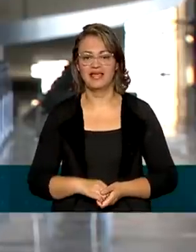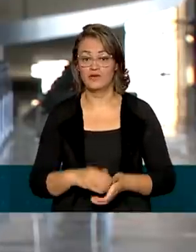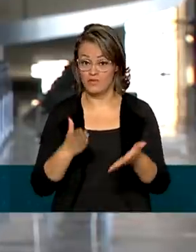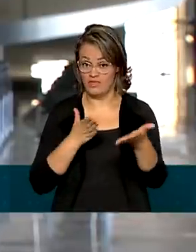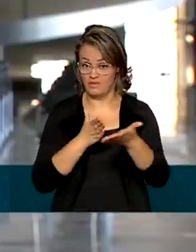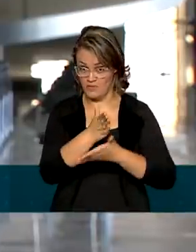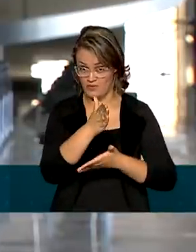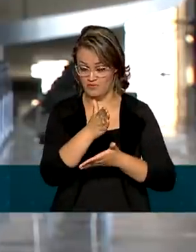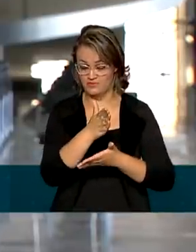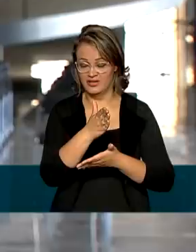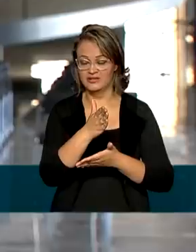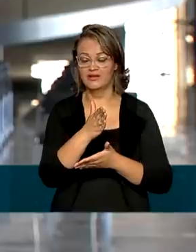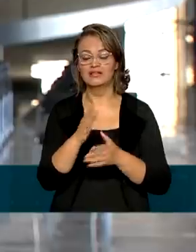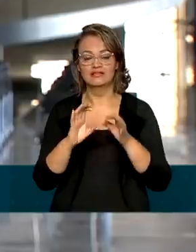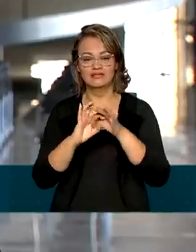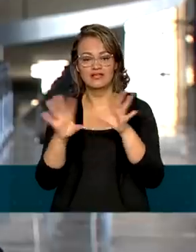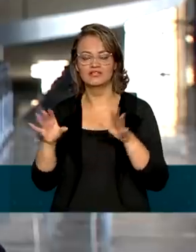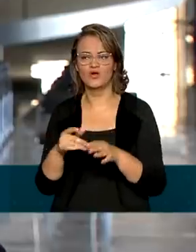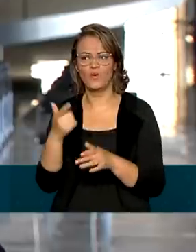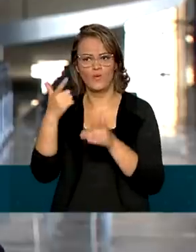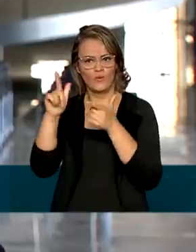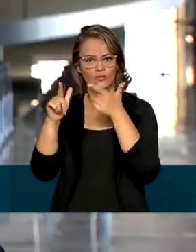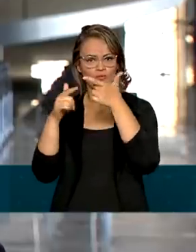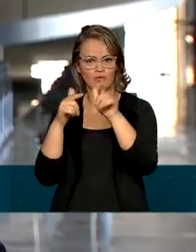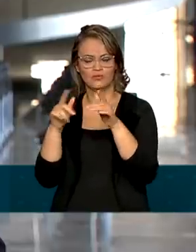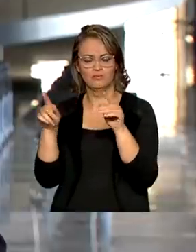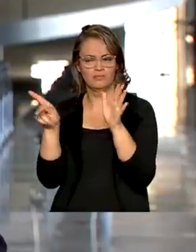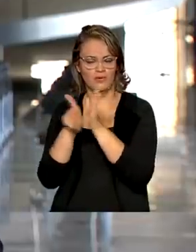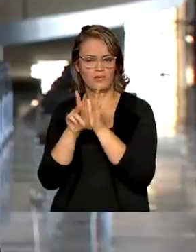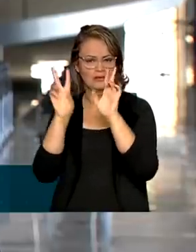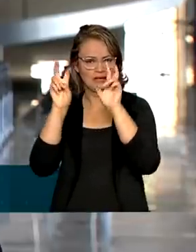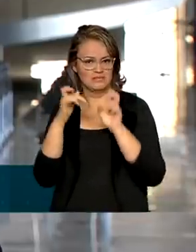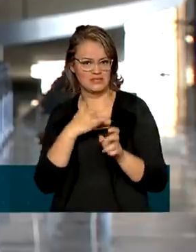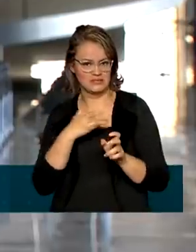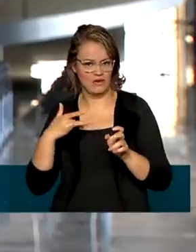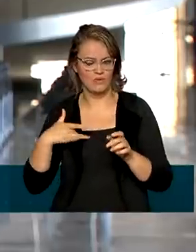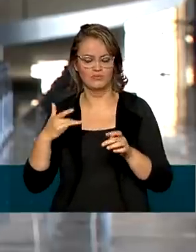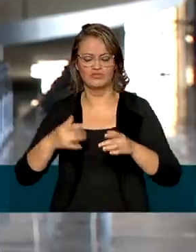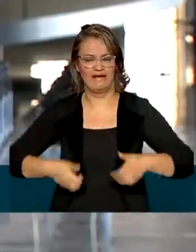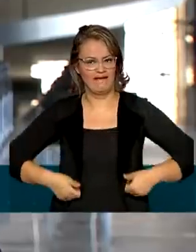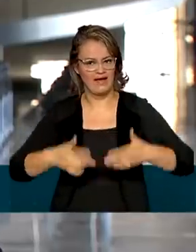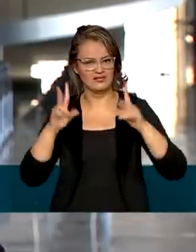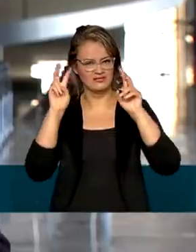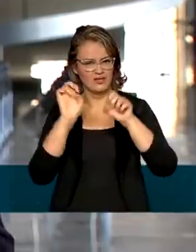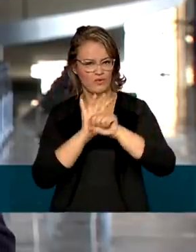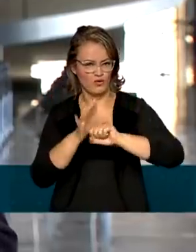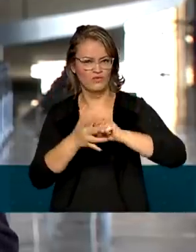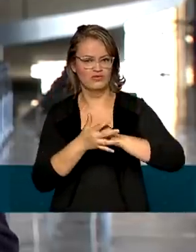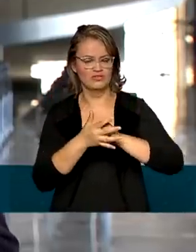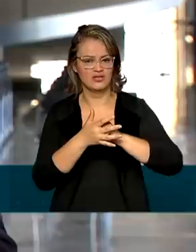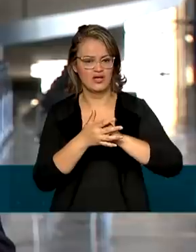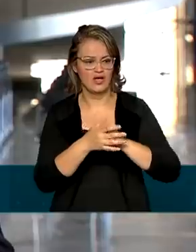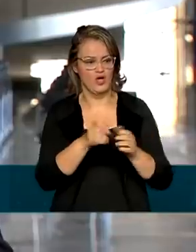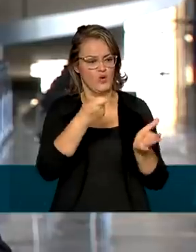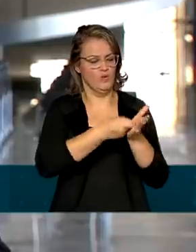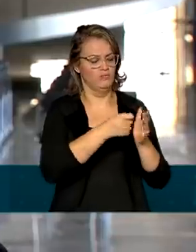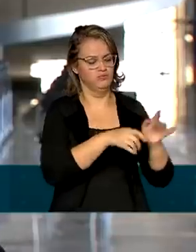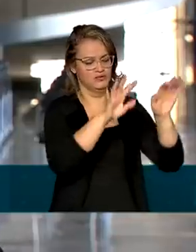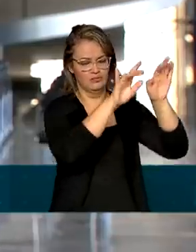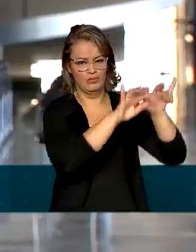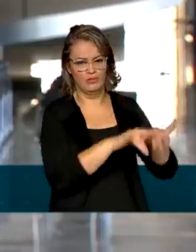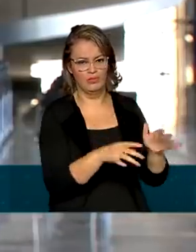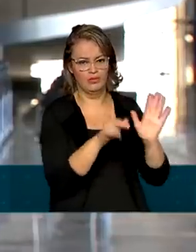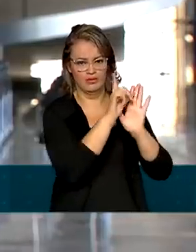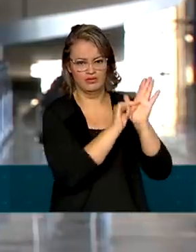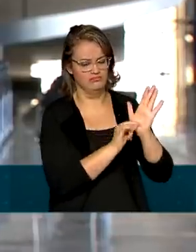sanção fica permitido que créditos extraordinários com saúde, destinados a IHs com Covid-19, não sejam computados na